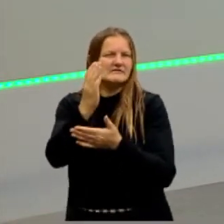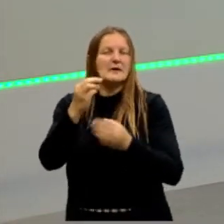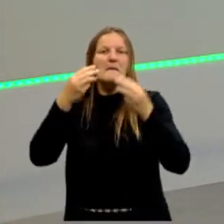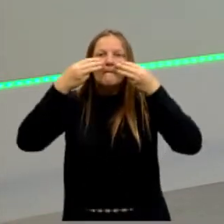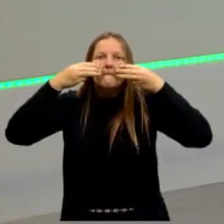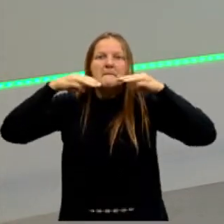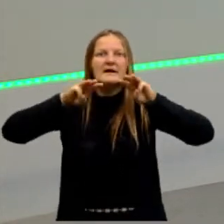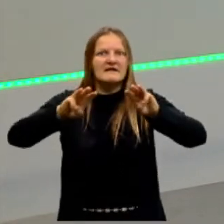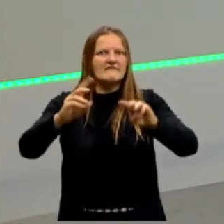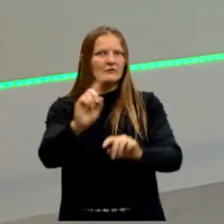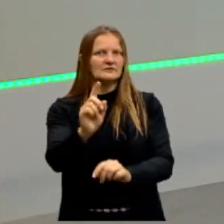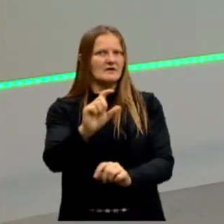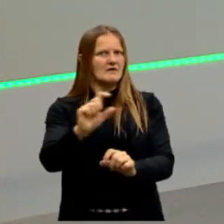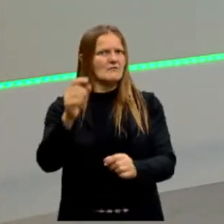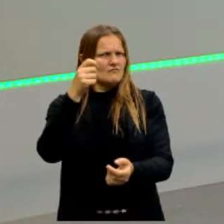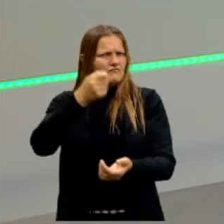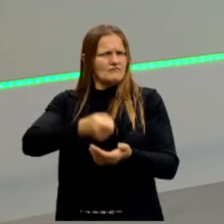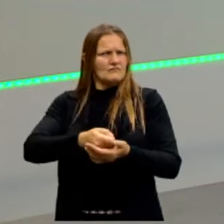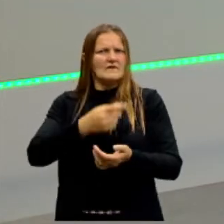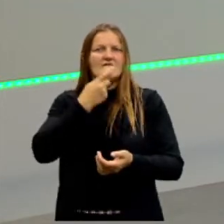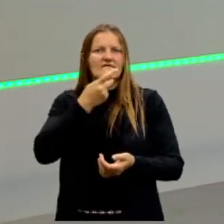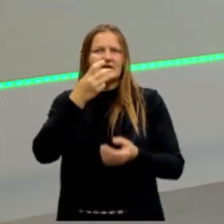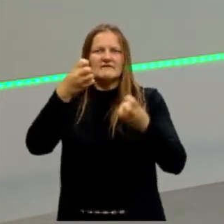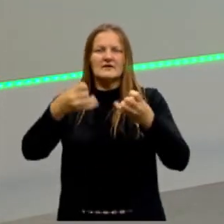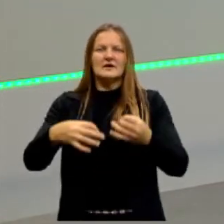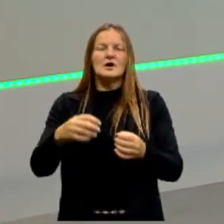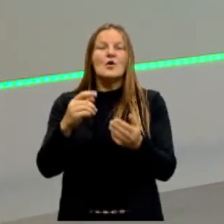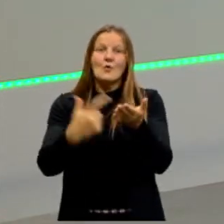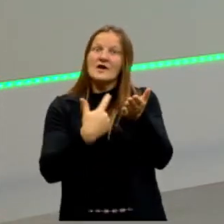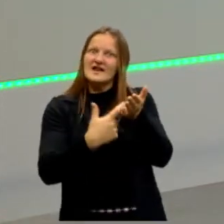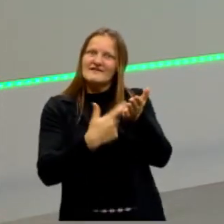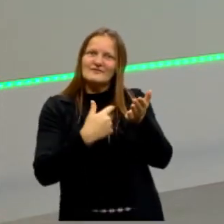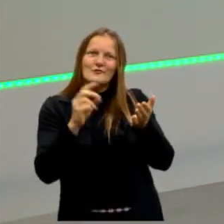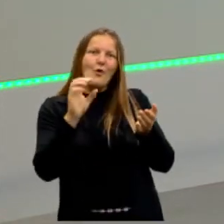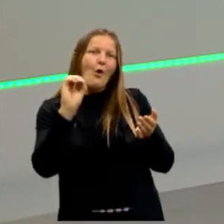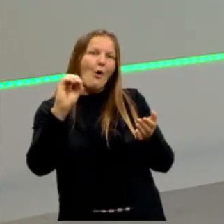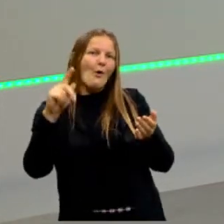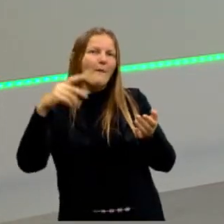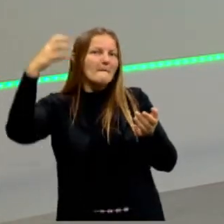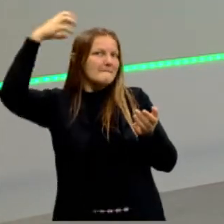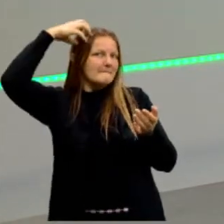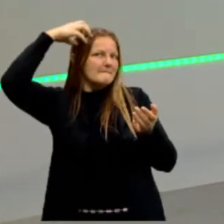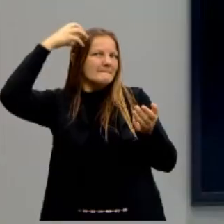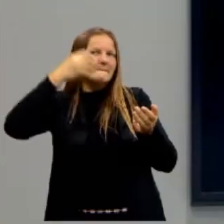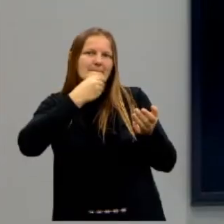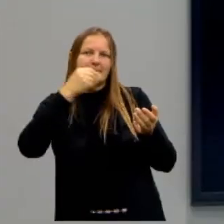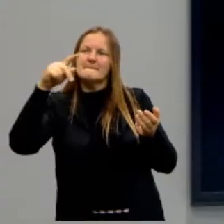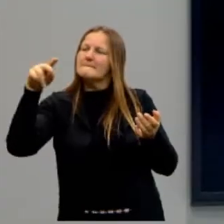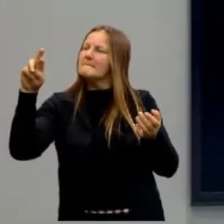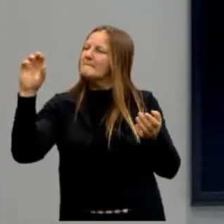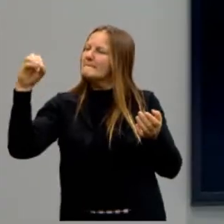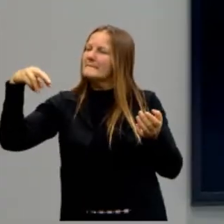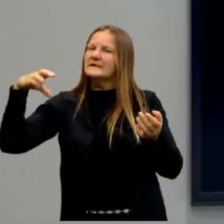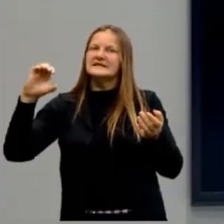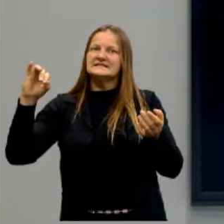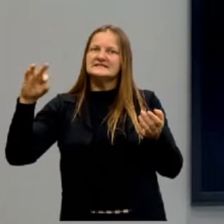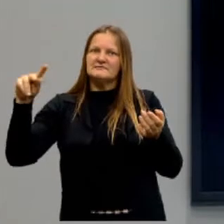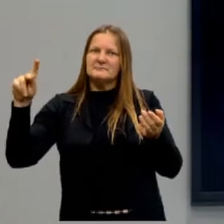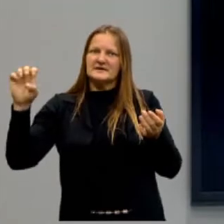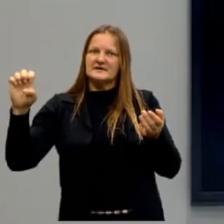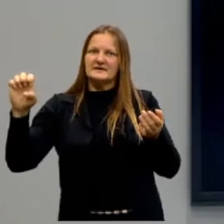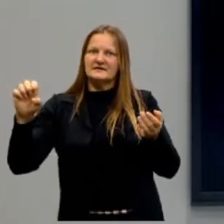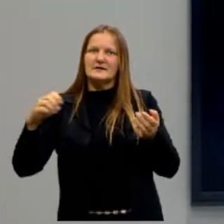Não falou. Não, não tem. No livro No Príncipe você não vai encontrar isso. Mas, a gente entende, interpreta dessa forma e